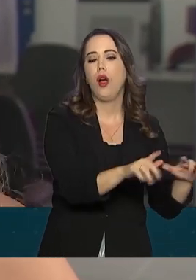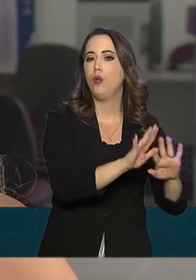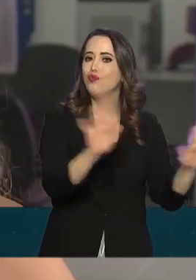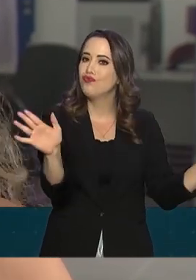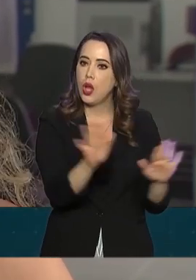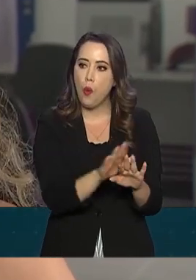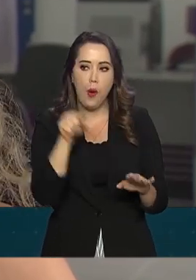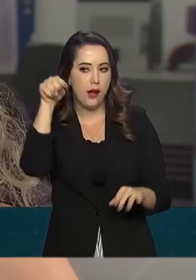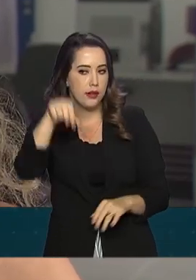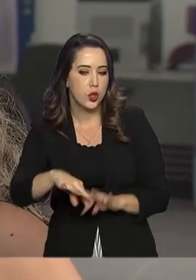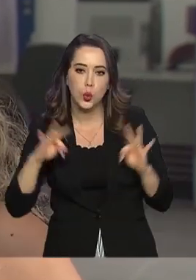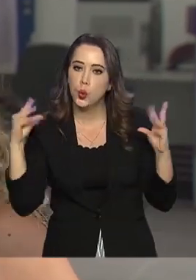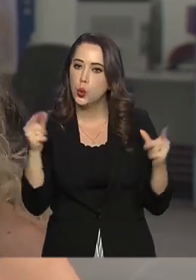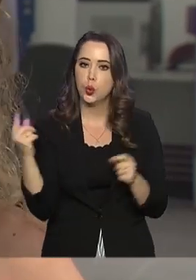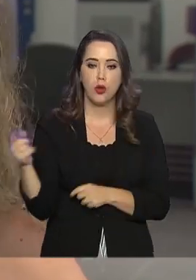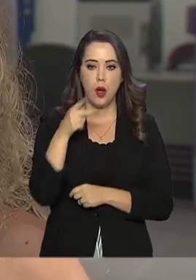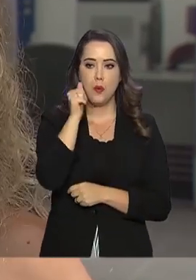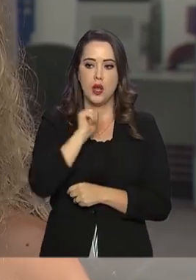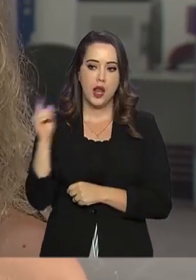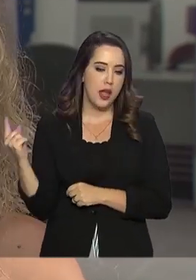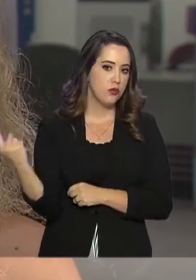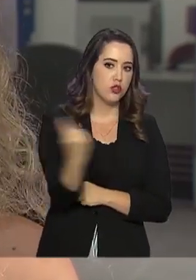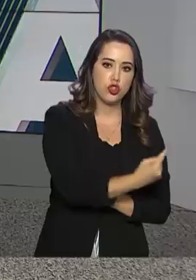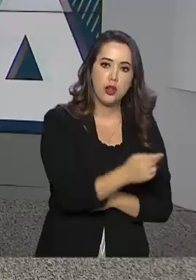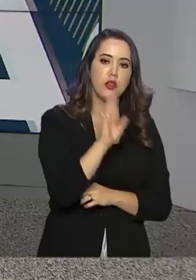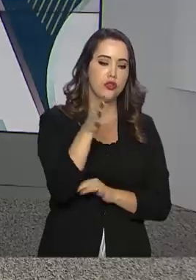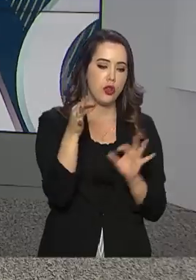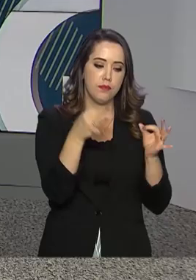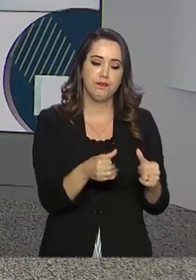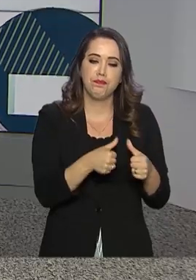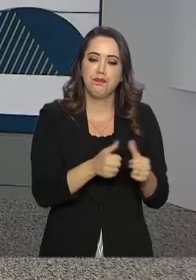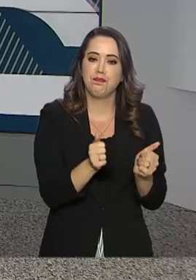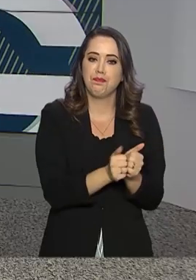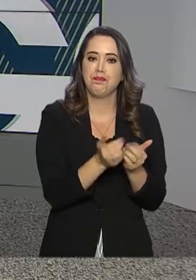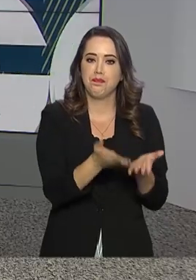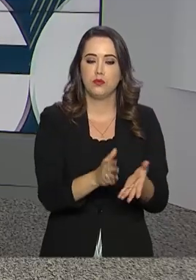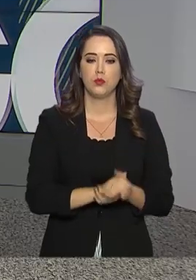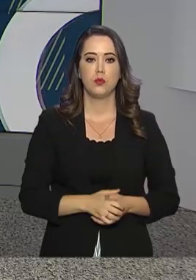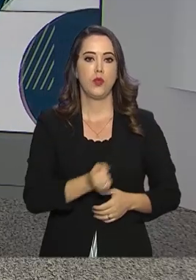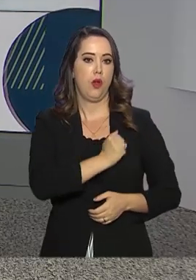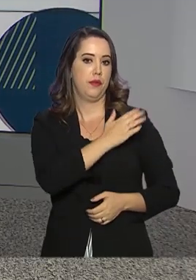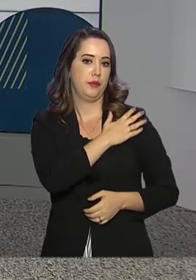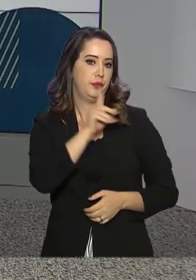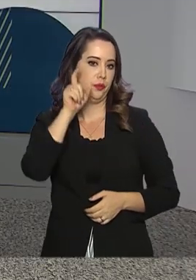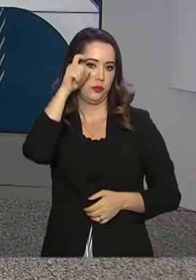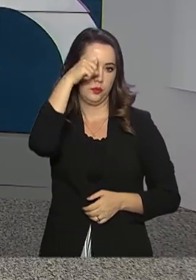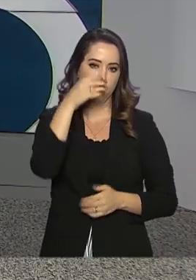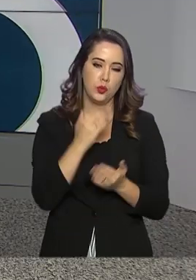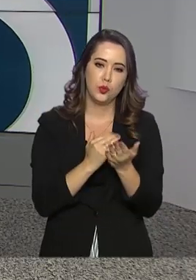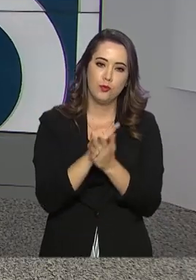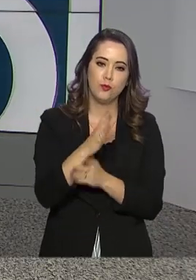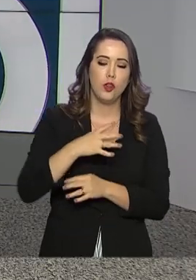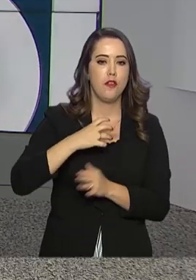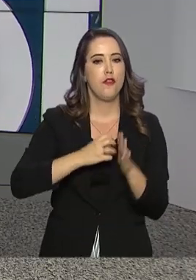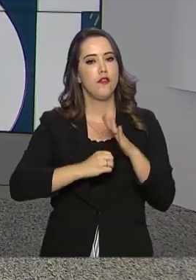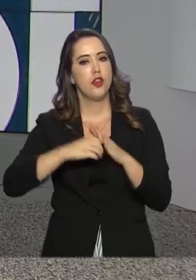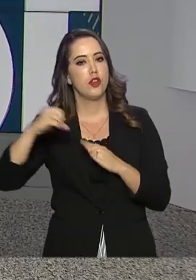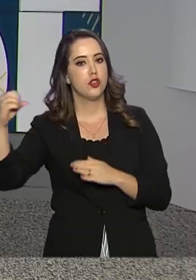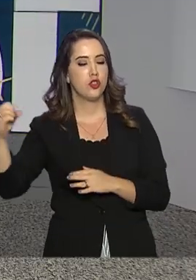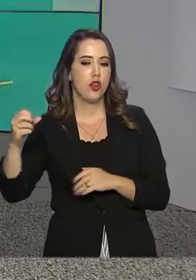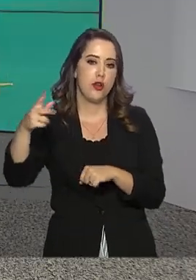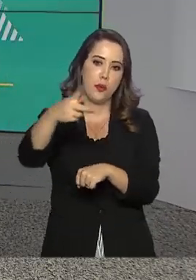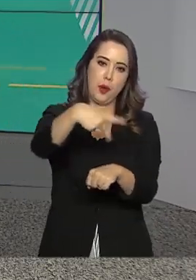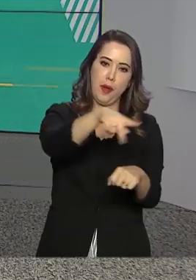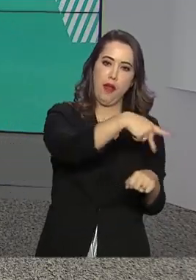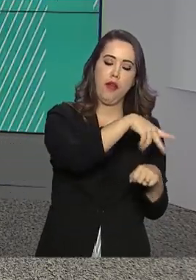já ocorre tudo. A vítima chega e fica por aqui. O vice-presidente Hamilton Mourão continua viajando pelo